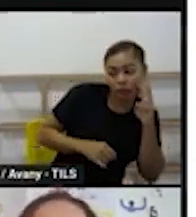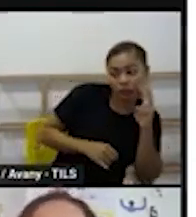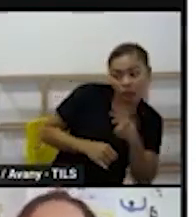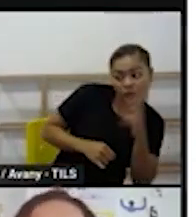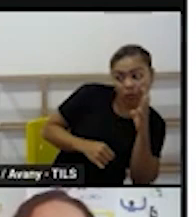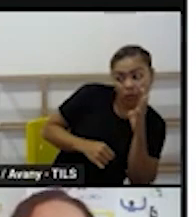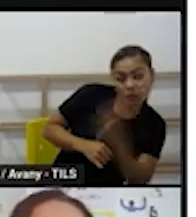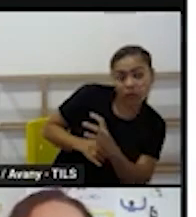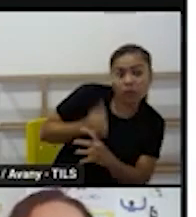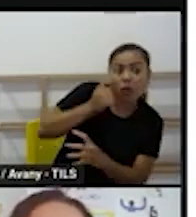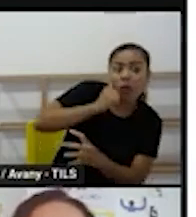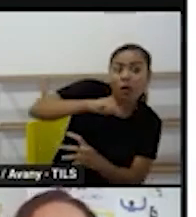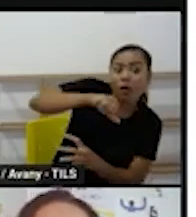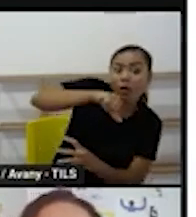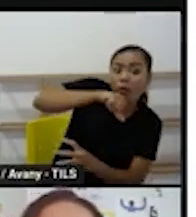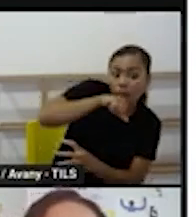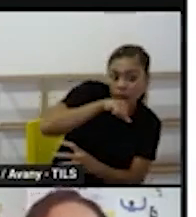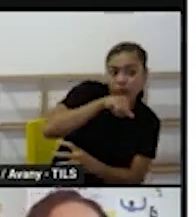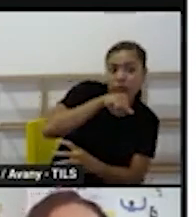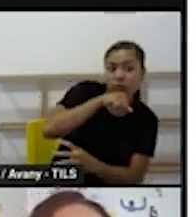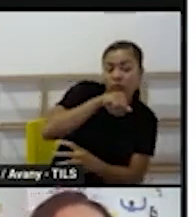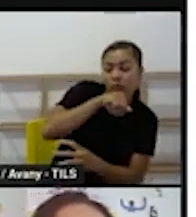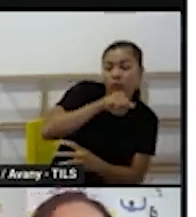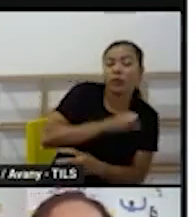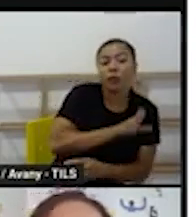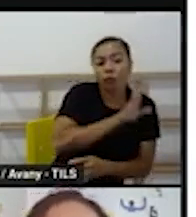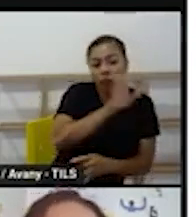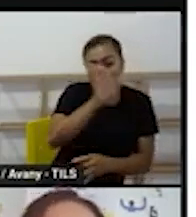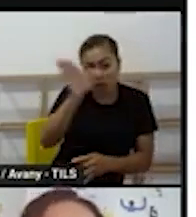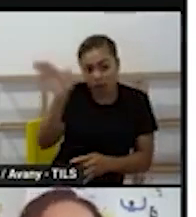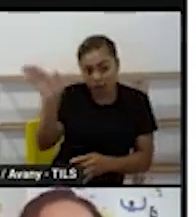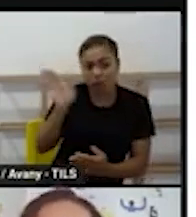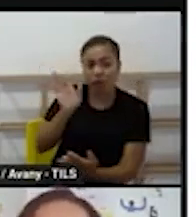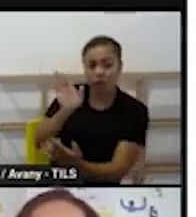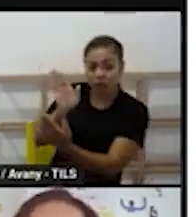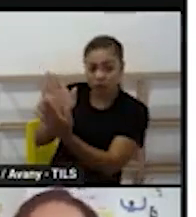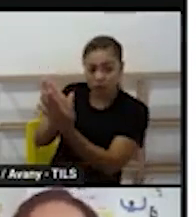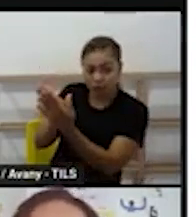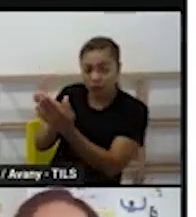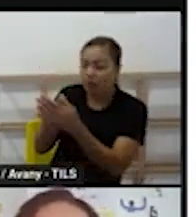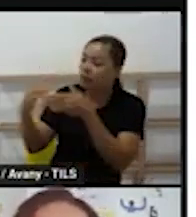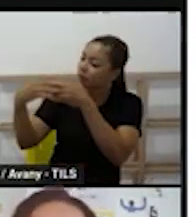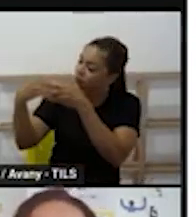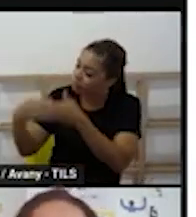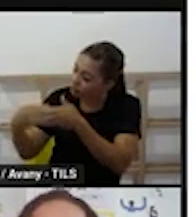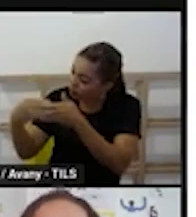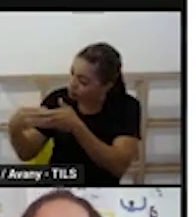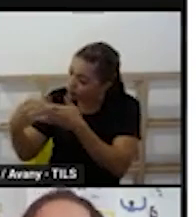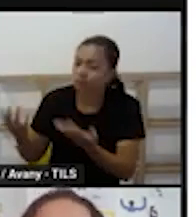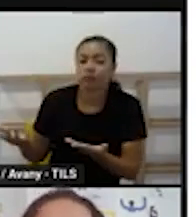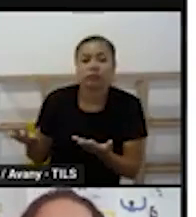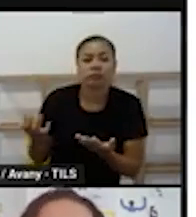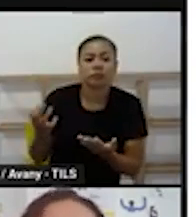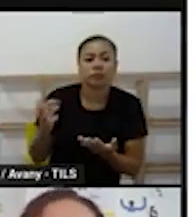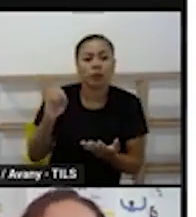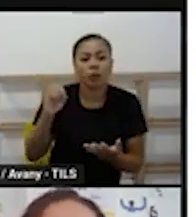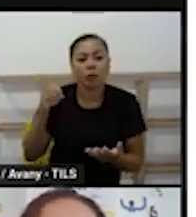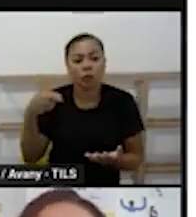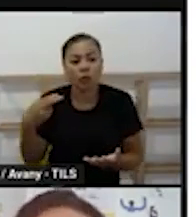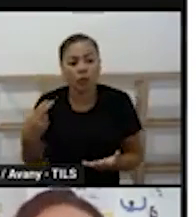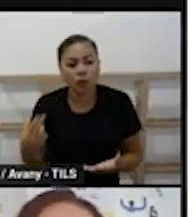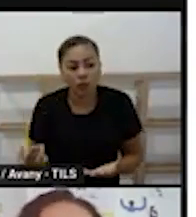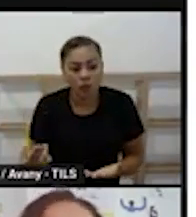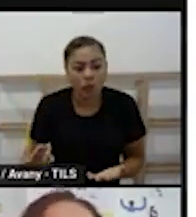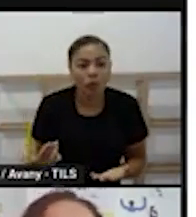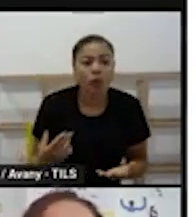então não coloque algo que vai depender muito de vocês um exemplo se vocês colocarem bolinha de sabão na acolhida vai precisar que o professor esteja